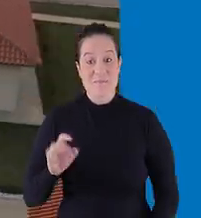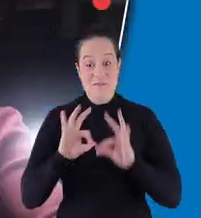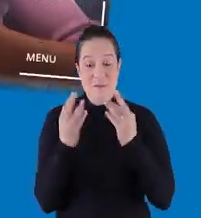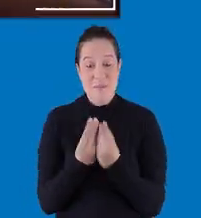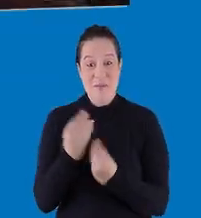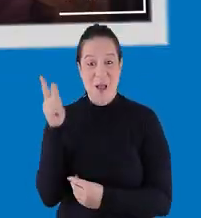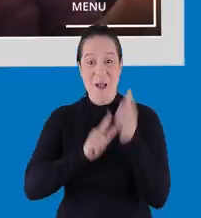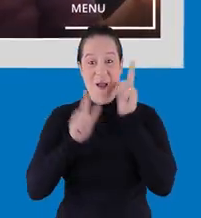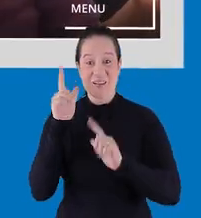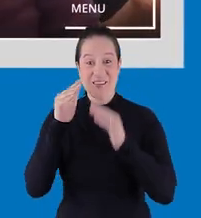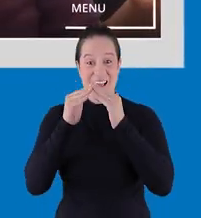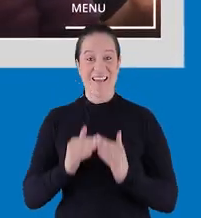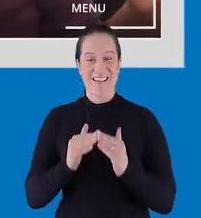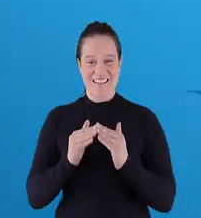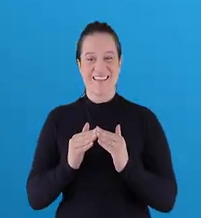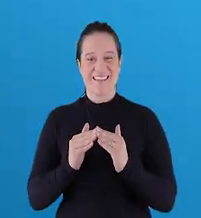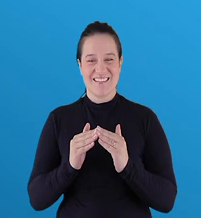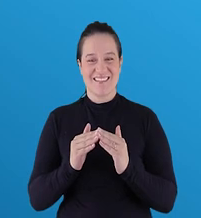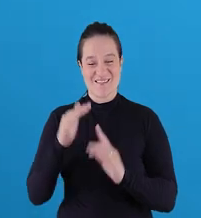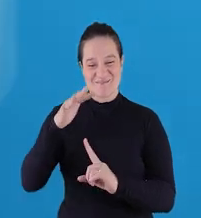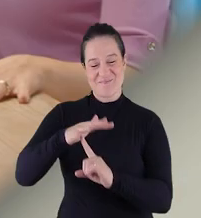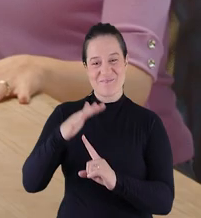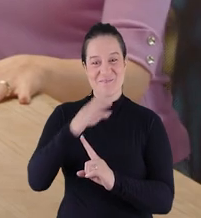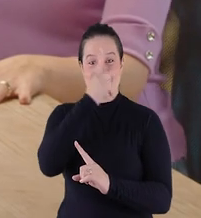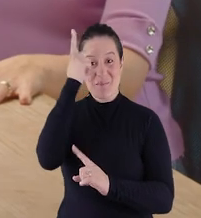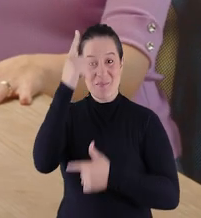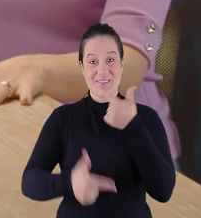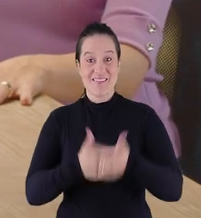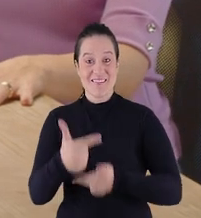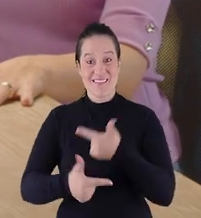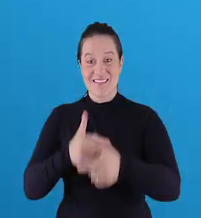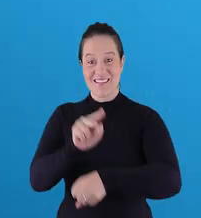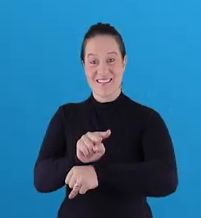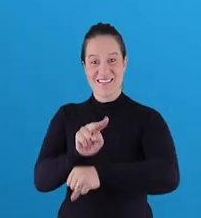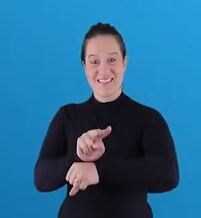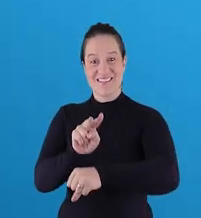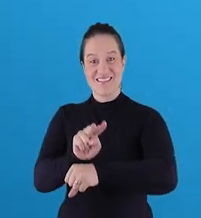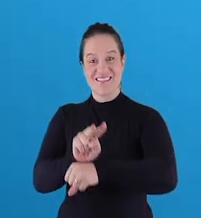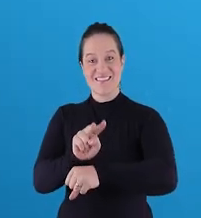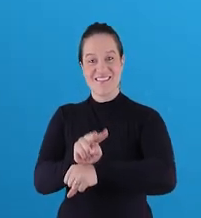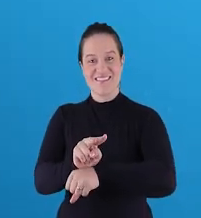famílias atendidas. Muita gente de casa nova. Paraná, terra de gente que trabalha e cuida. trabalha